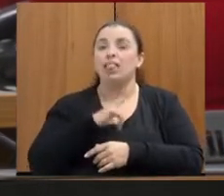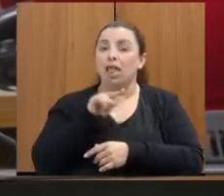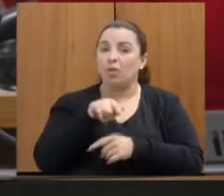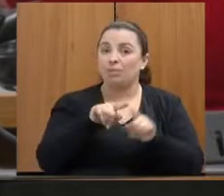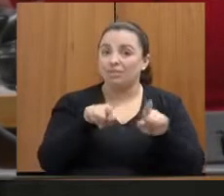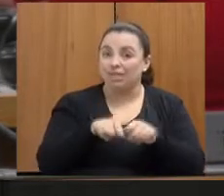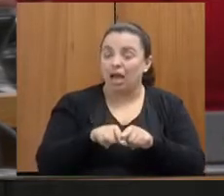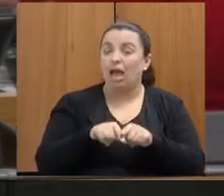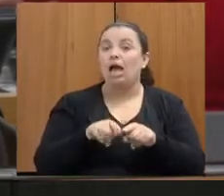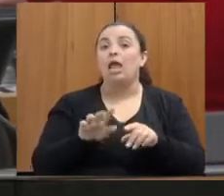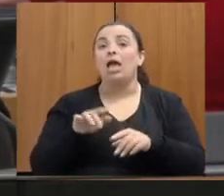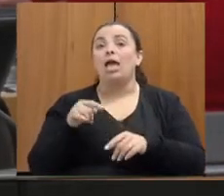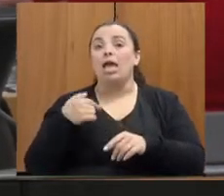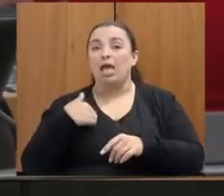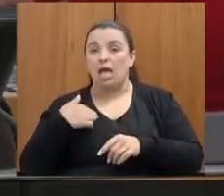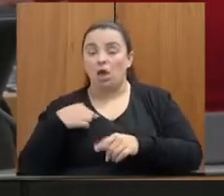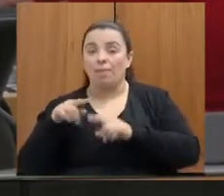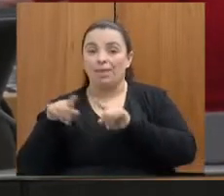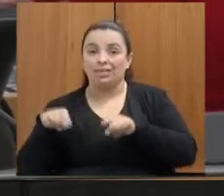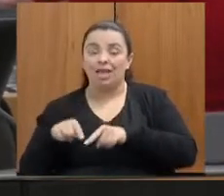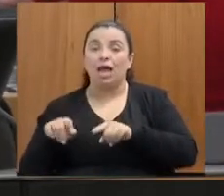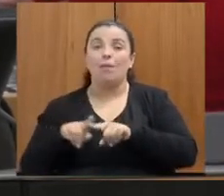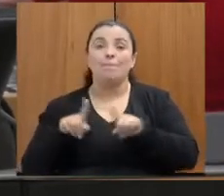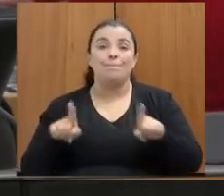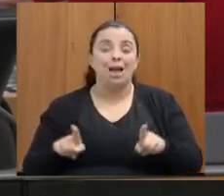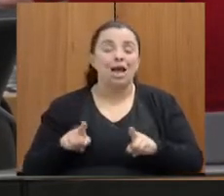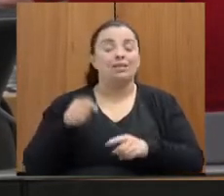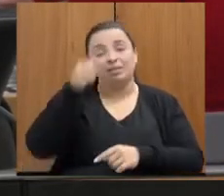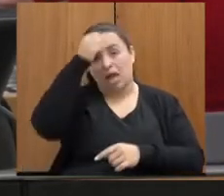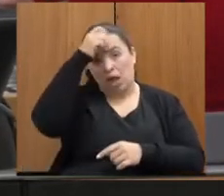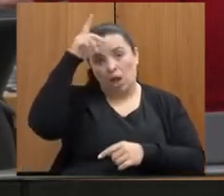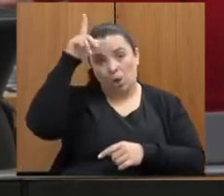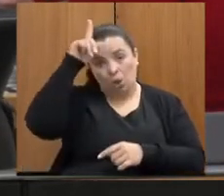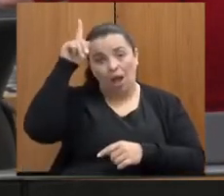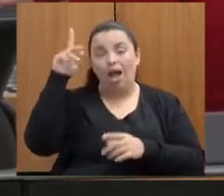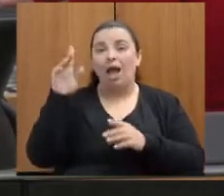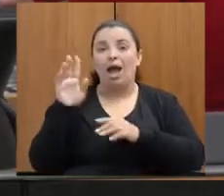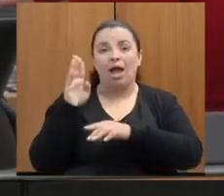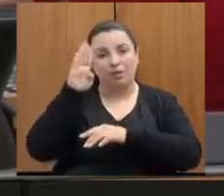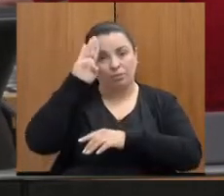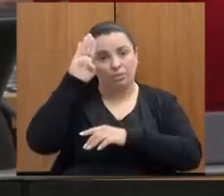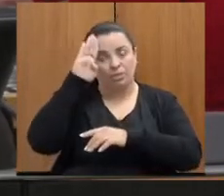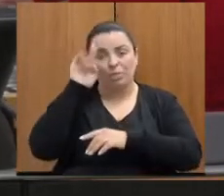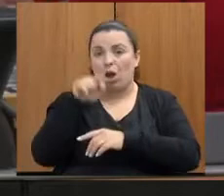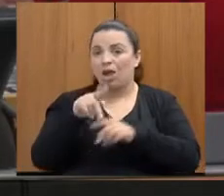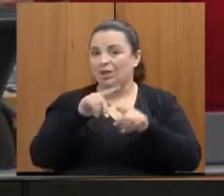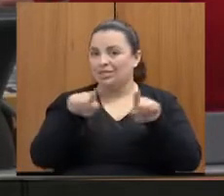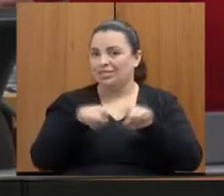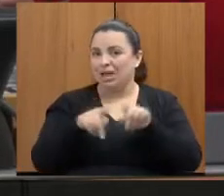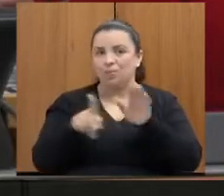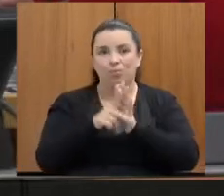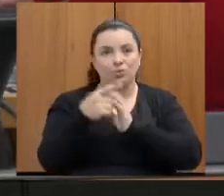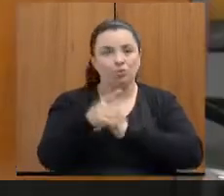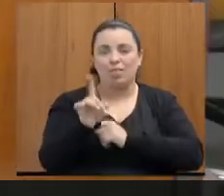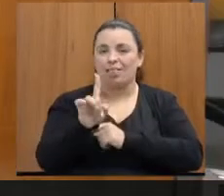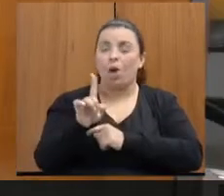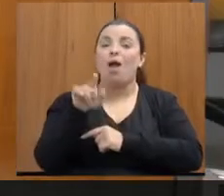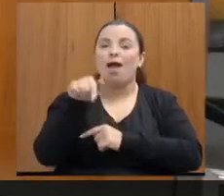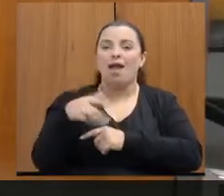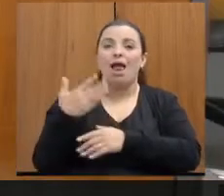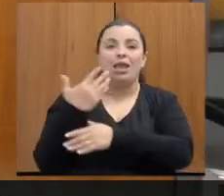e a Guarda Municipal não tem uma sala só para ela, ela faz o atendimento na portaria, ela também atende a portaria.